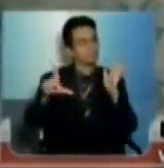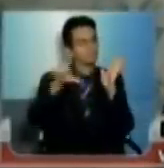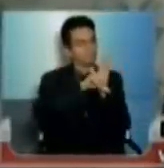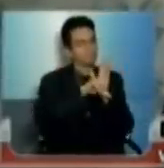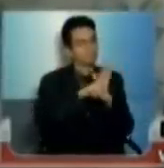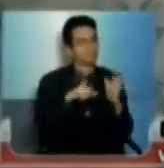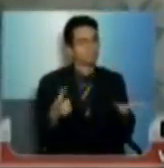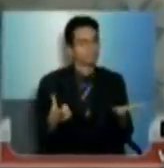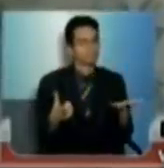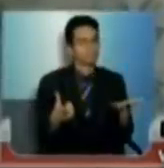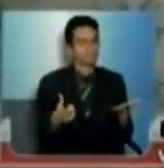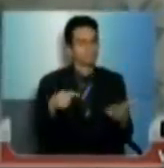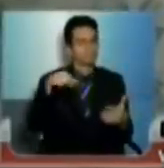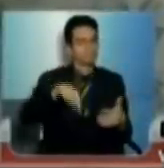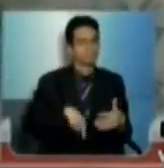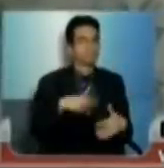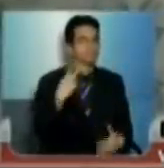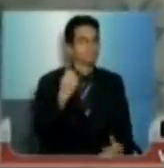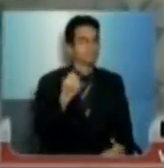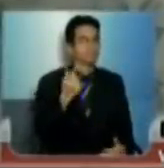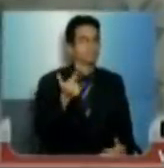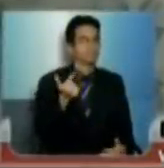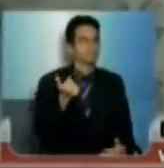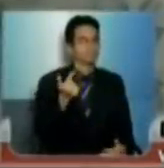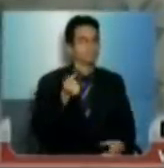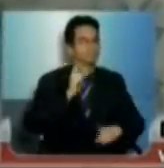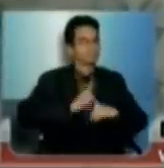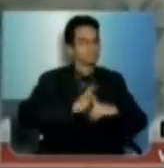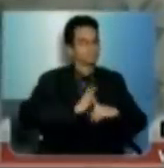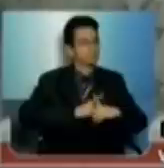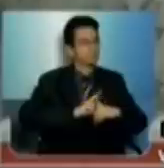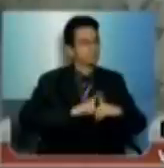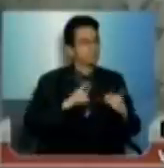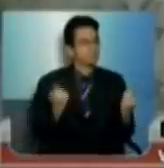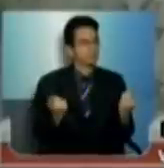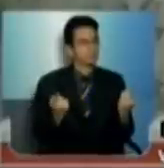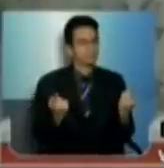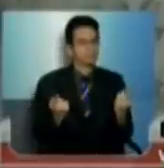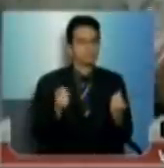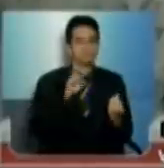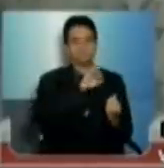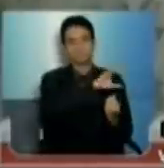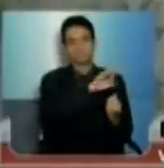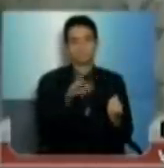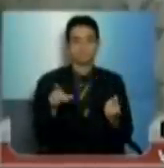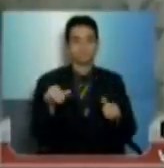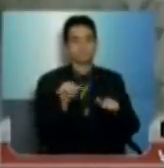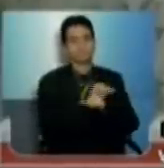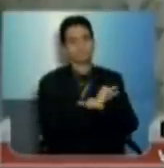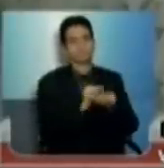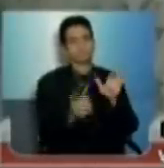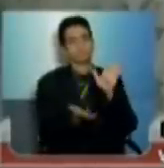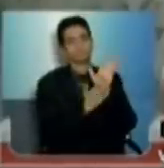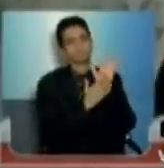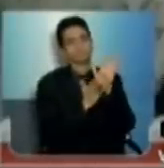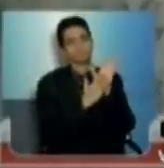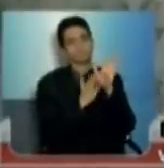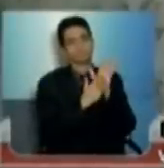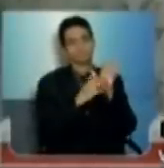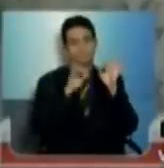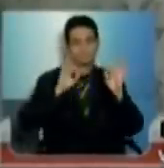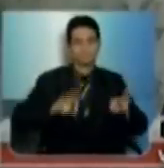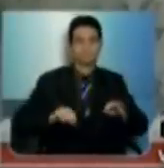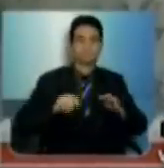300 de 2012, o veto imposto pelo governador Geraldo Alckmin, é o projeto 300 que é de nossa